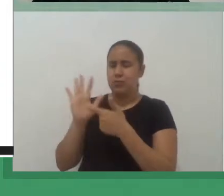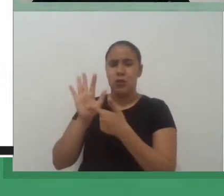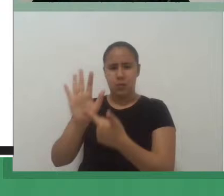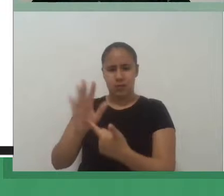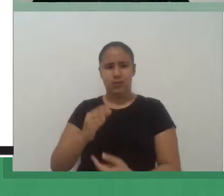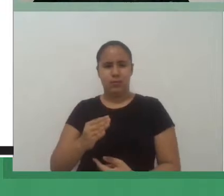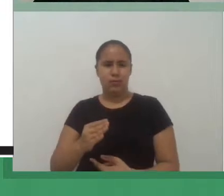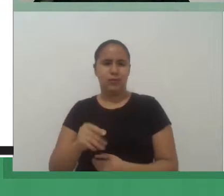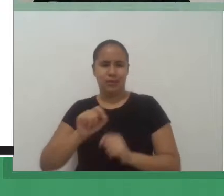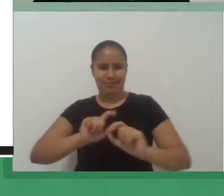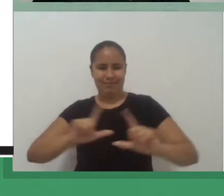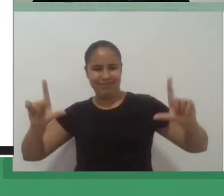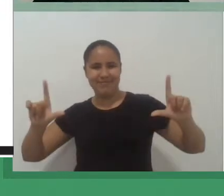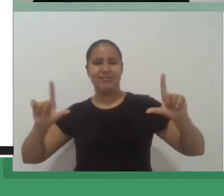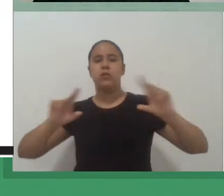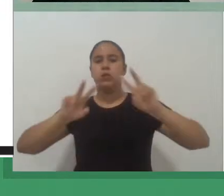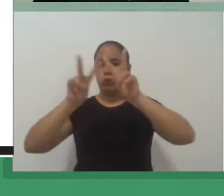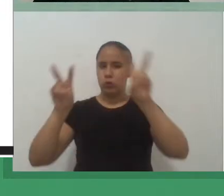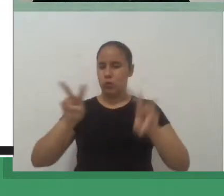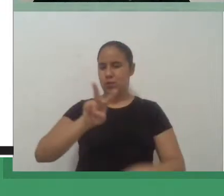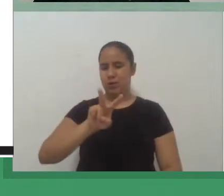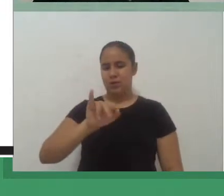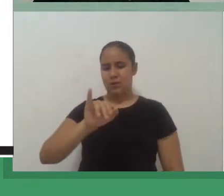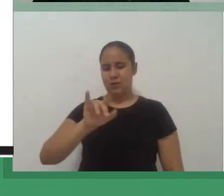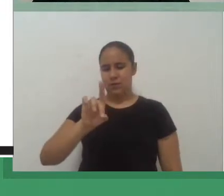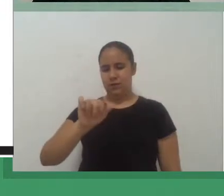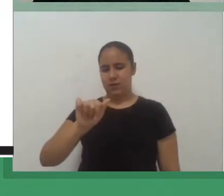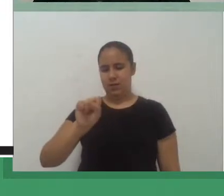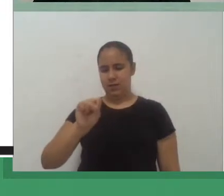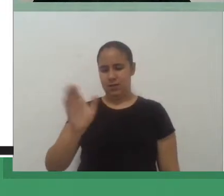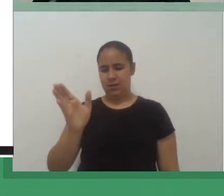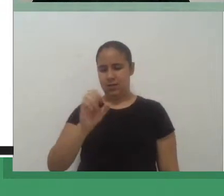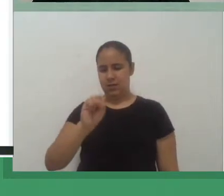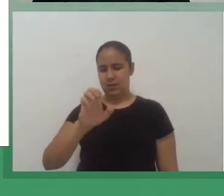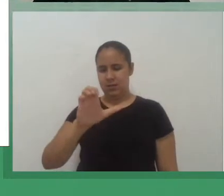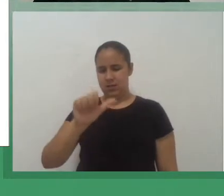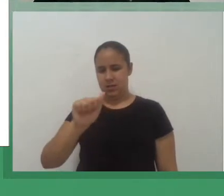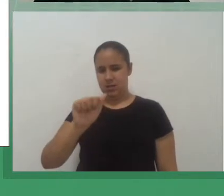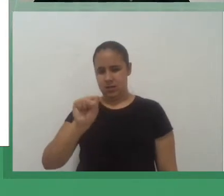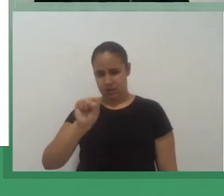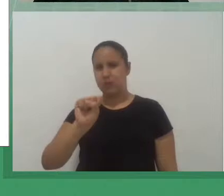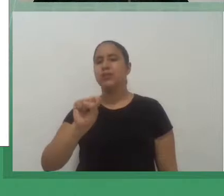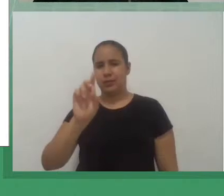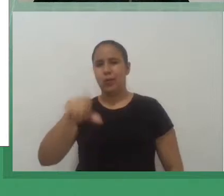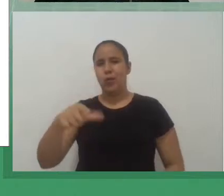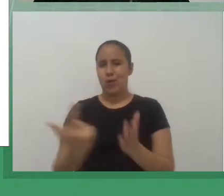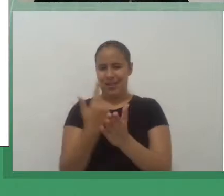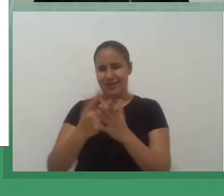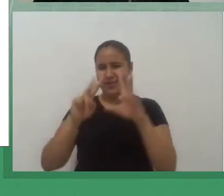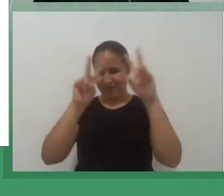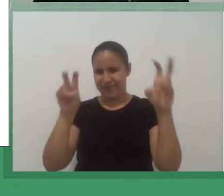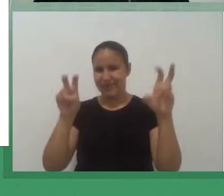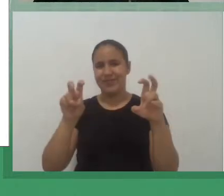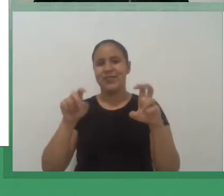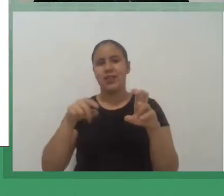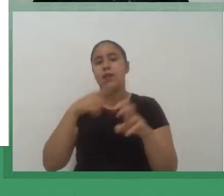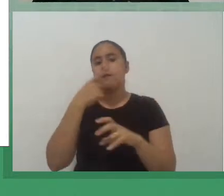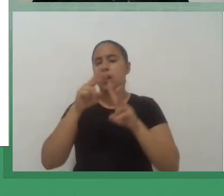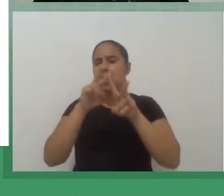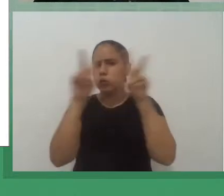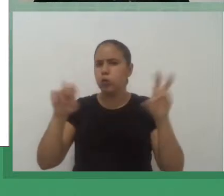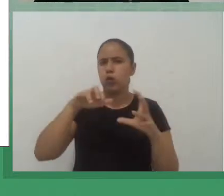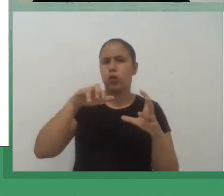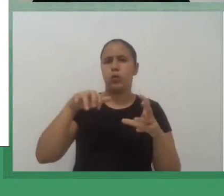Secas, e quando a gente fala de Vidas Secas, é interessante a gente contextualizar, nós estamos falando ali de modernismo brasileiro,